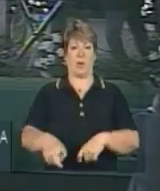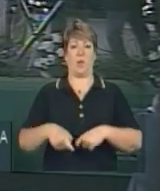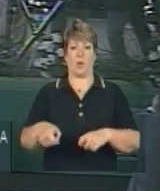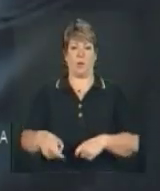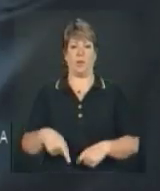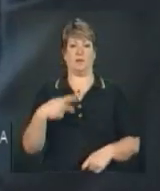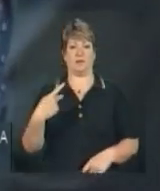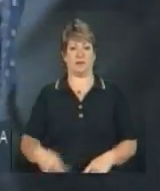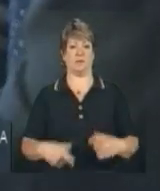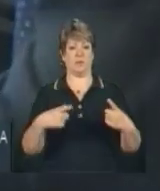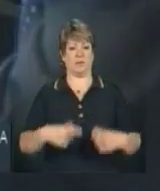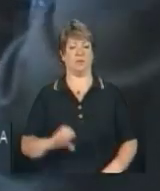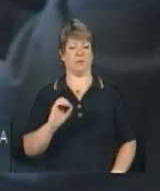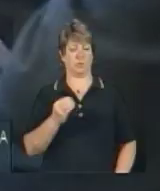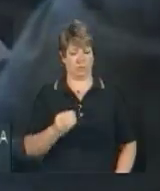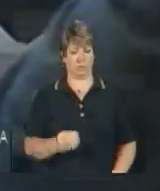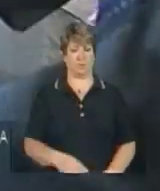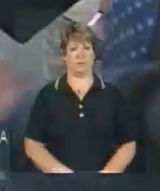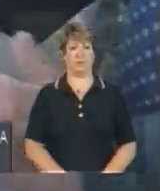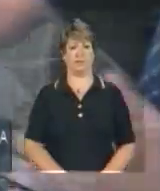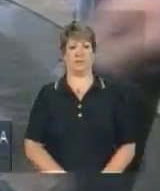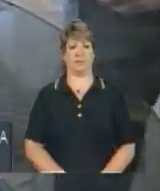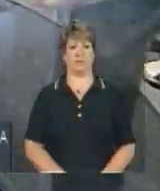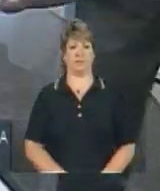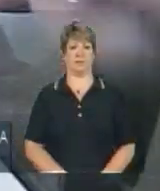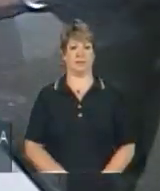no estado do Rio Grande do Sul.